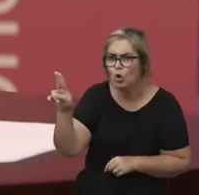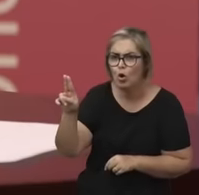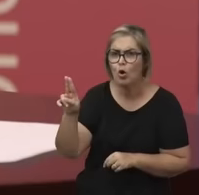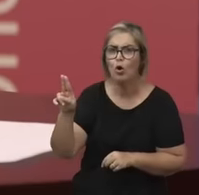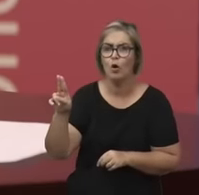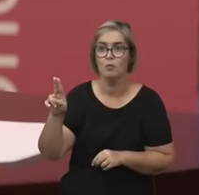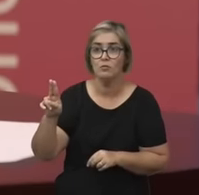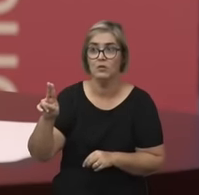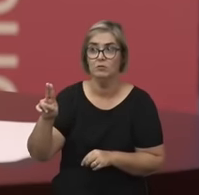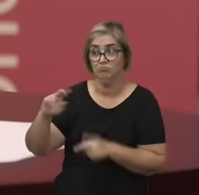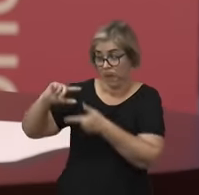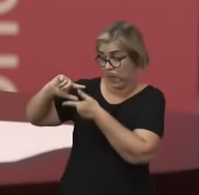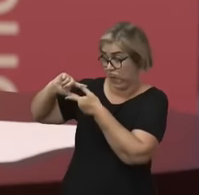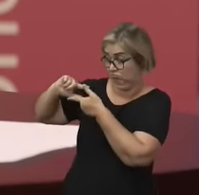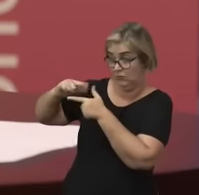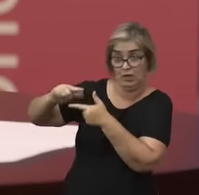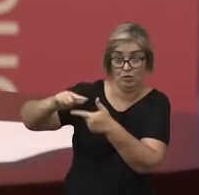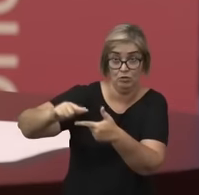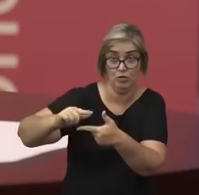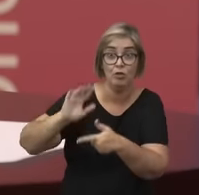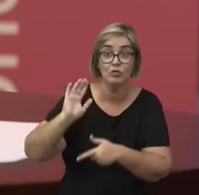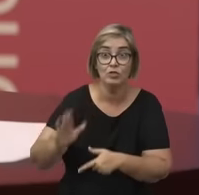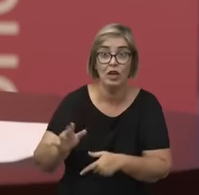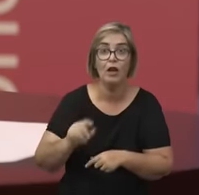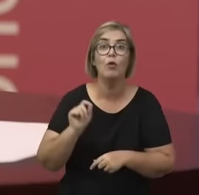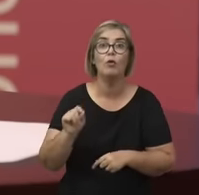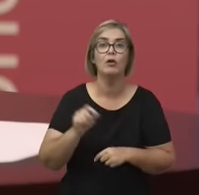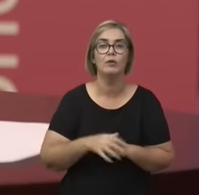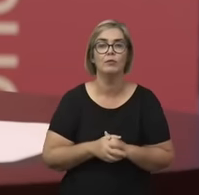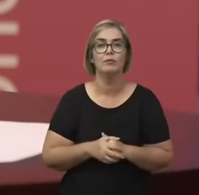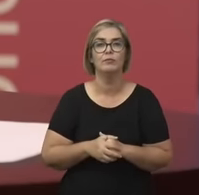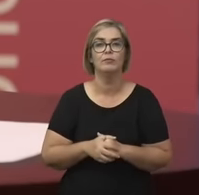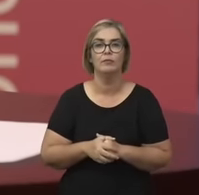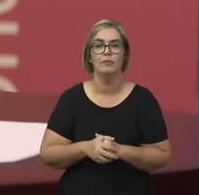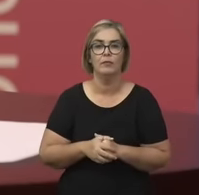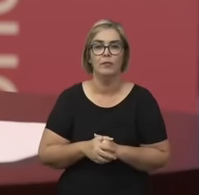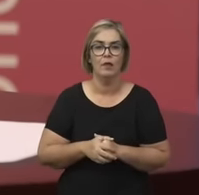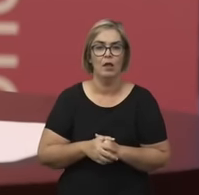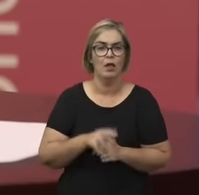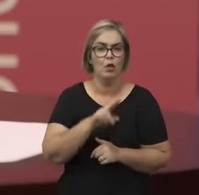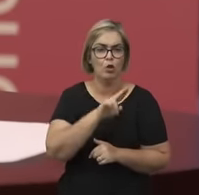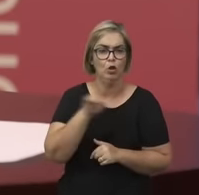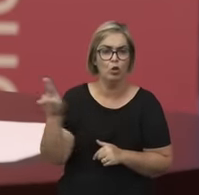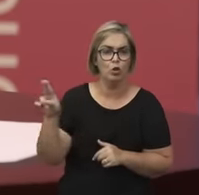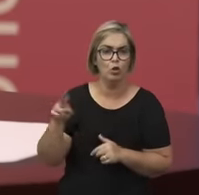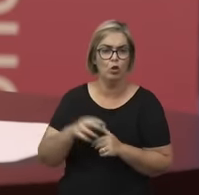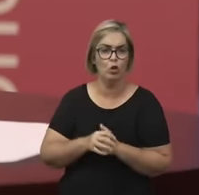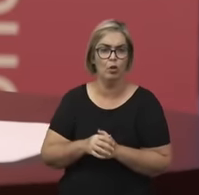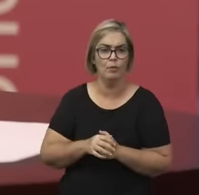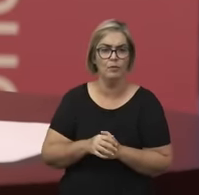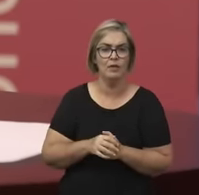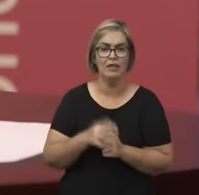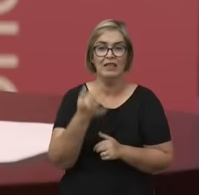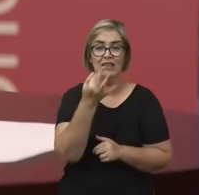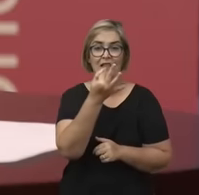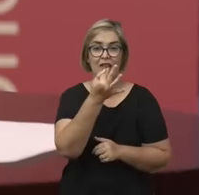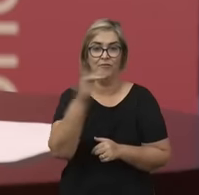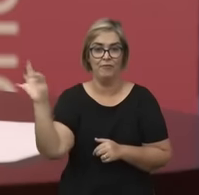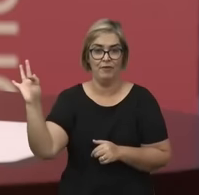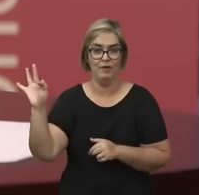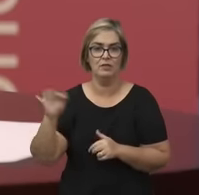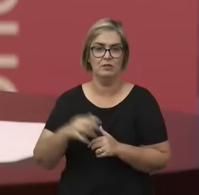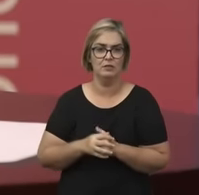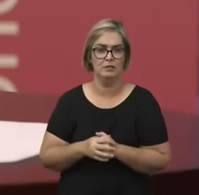tradicional dessa questão é querelle des femmes. É um nome, é a versão francesa da